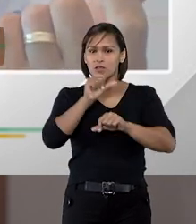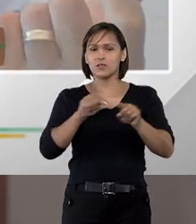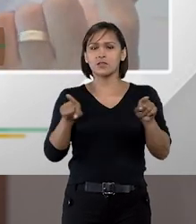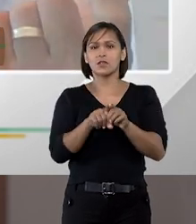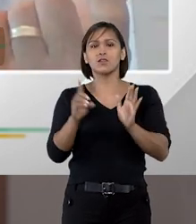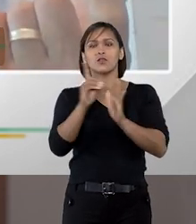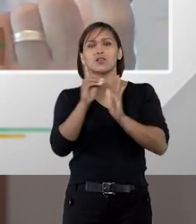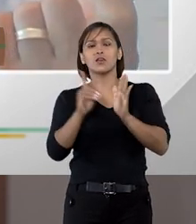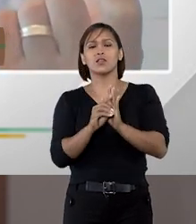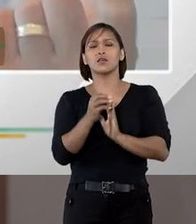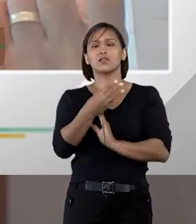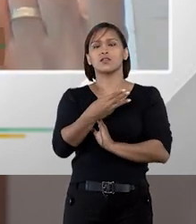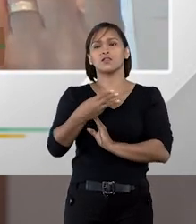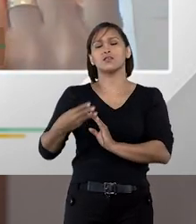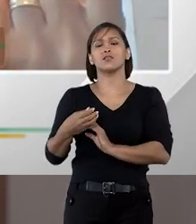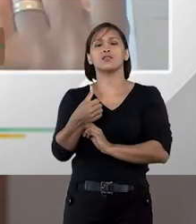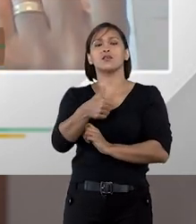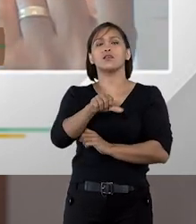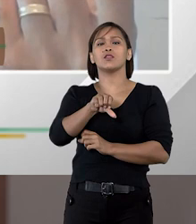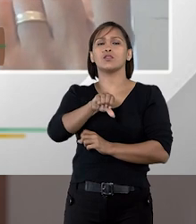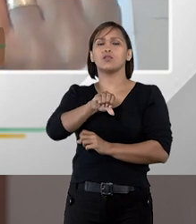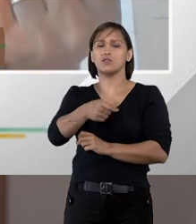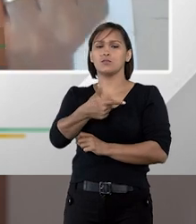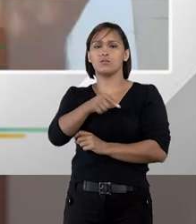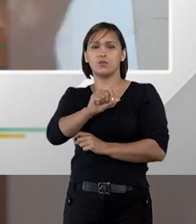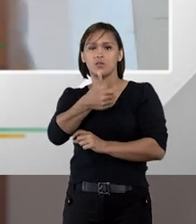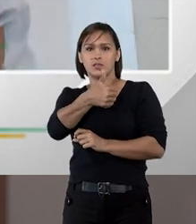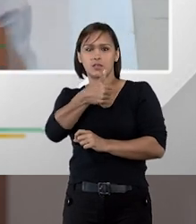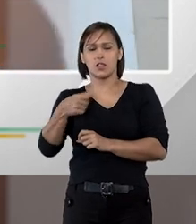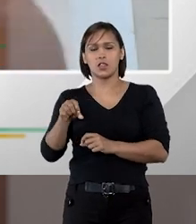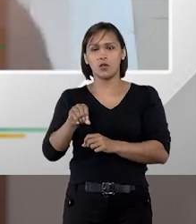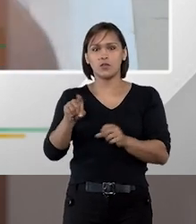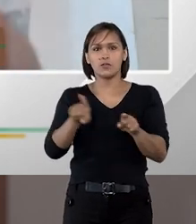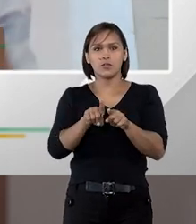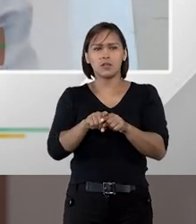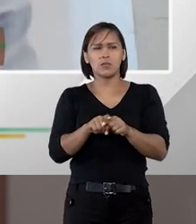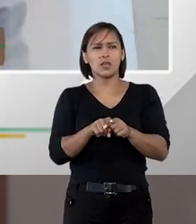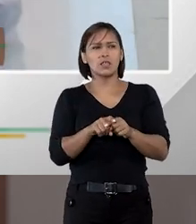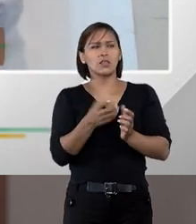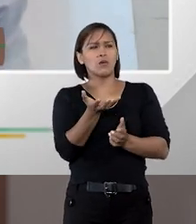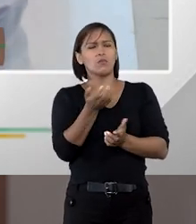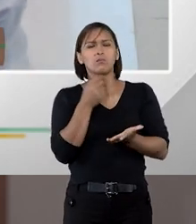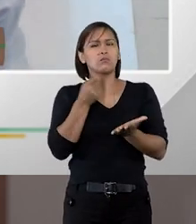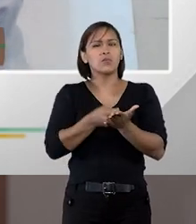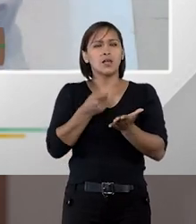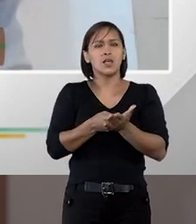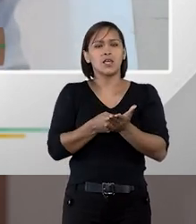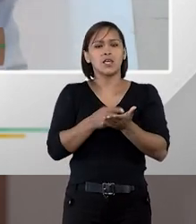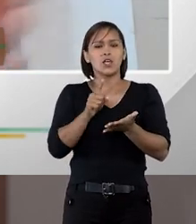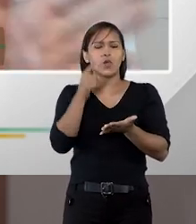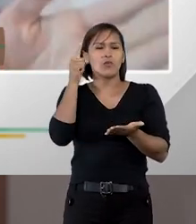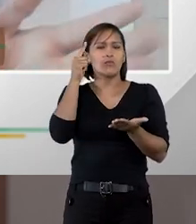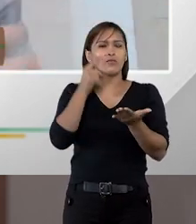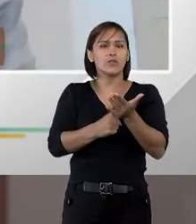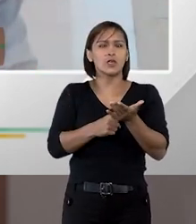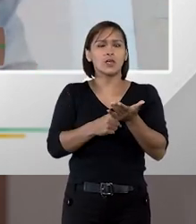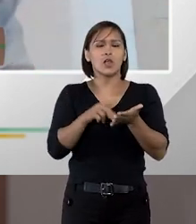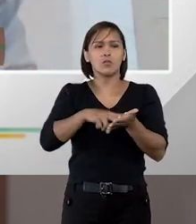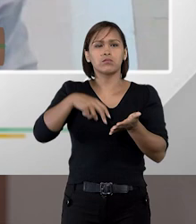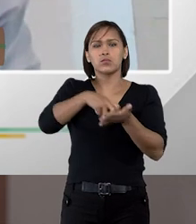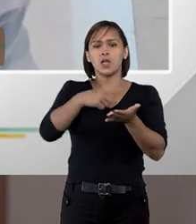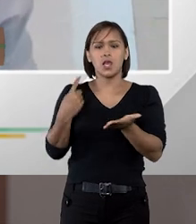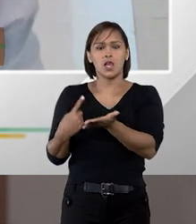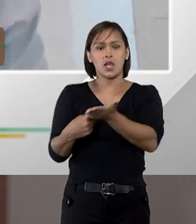inserida no decreto lei 3365 em 2019 não exigindo mais que a execução quando não houver